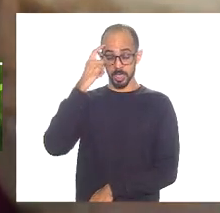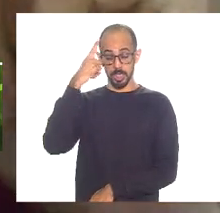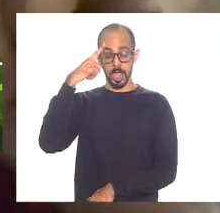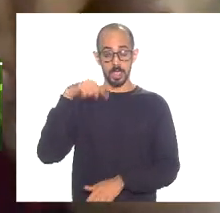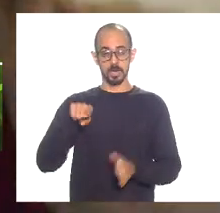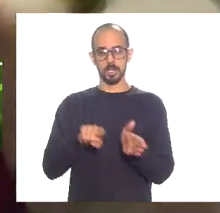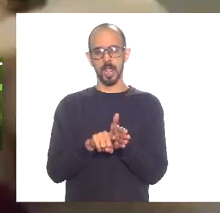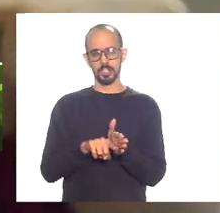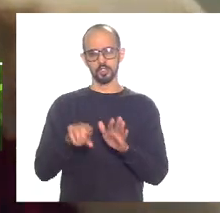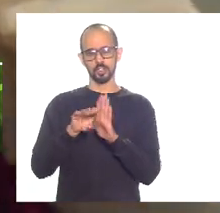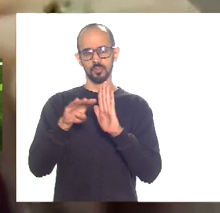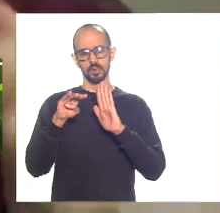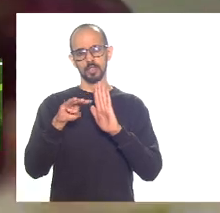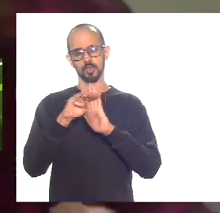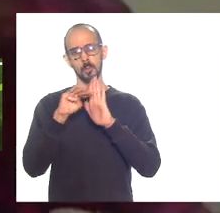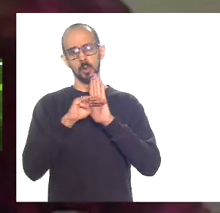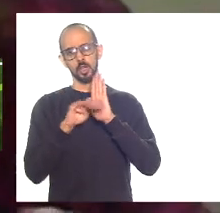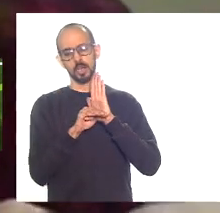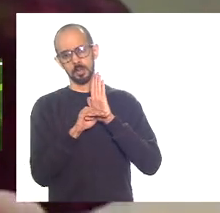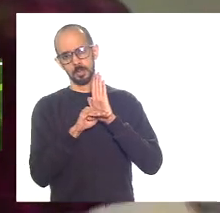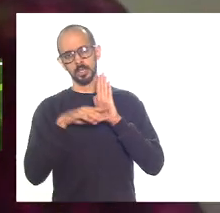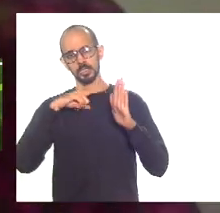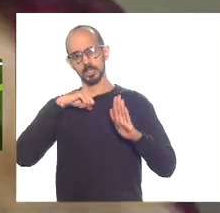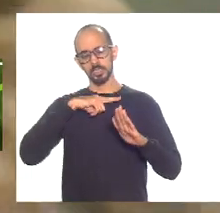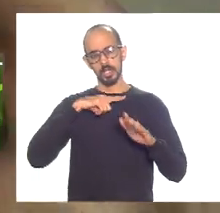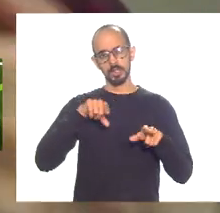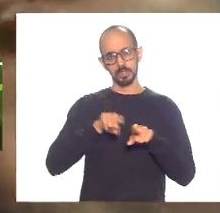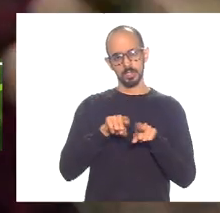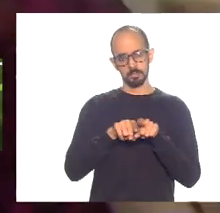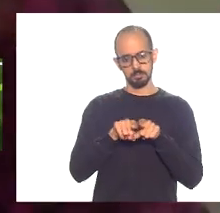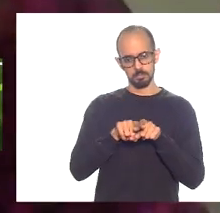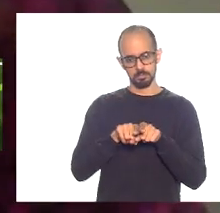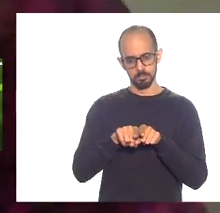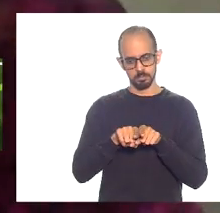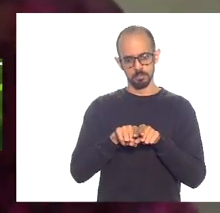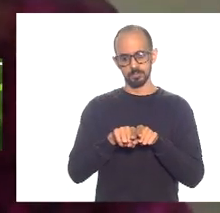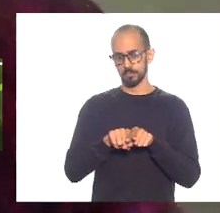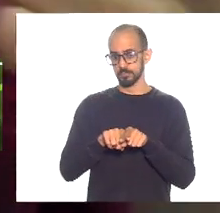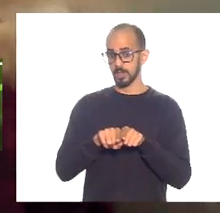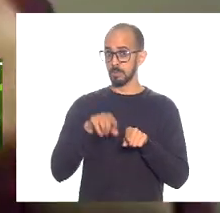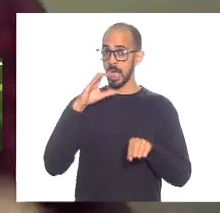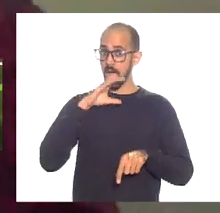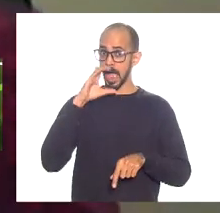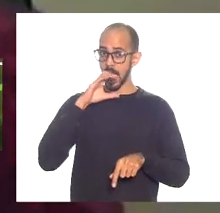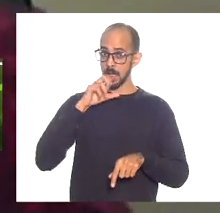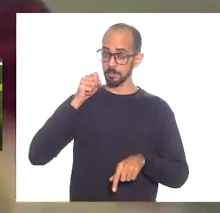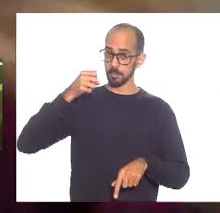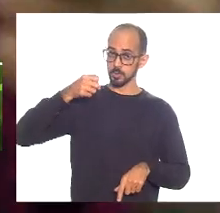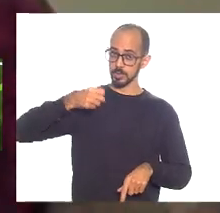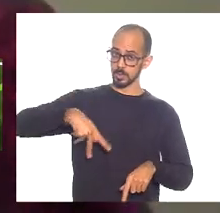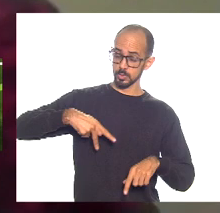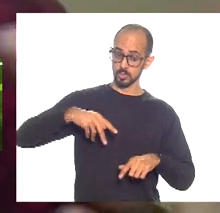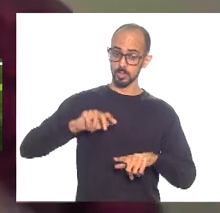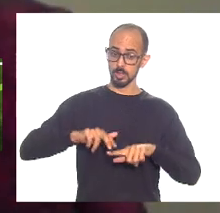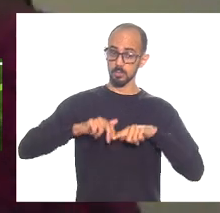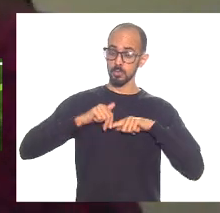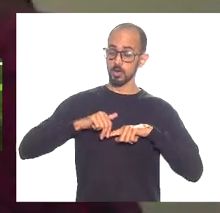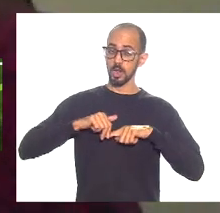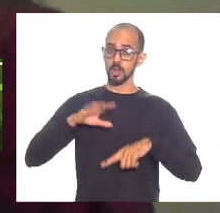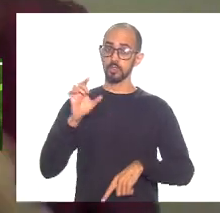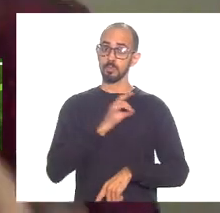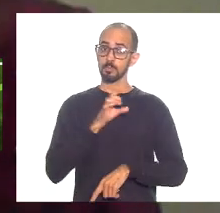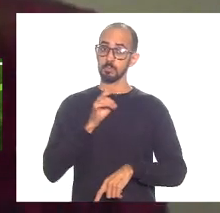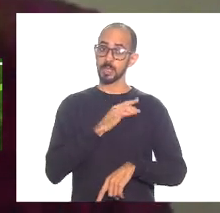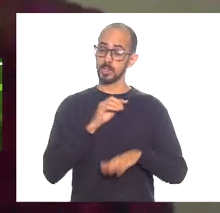já há uma movimentação de imediata aposentadoria temendo os efeitos do plano